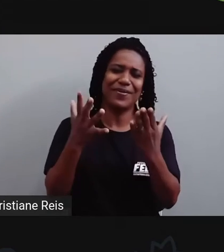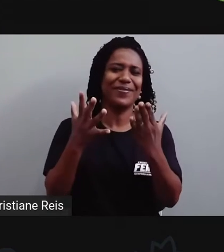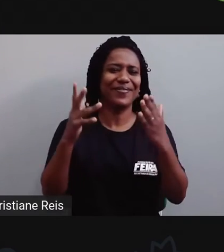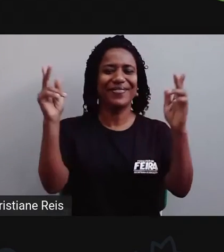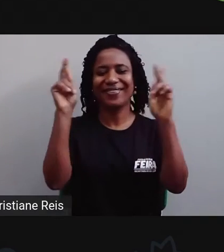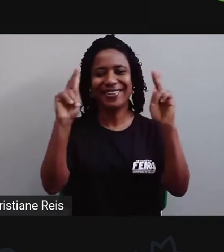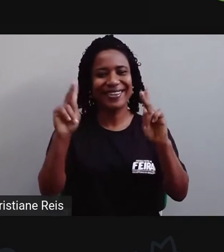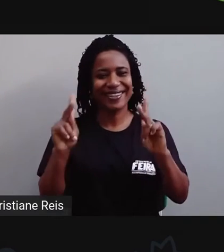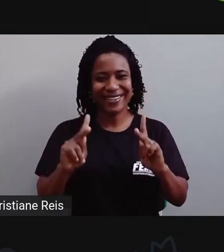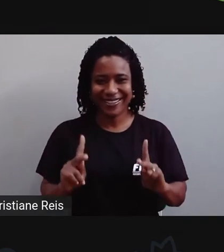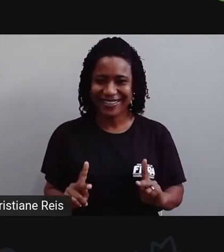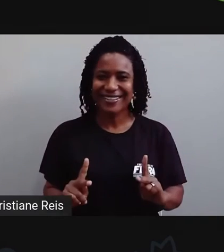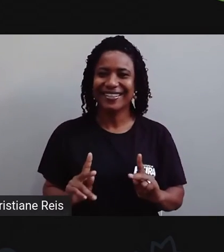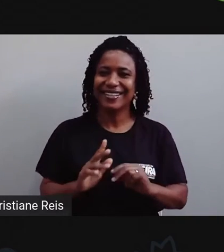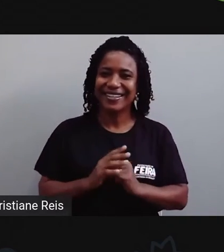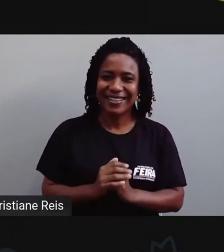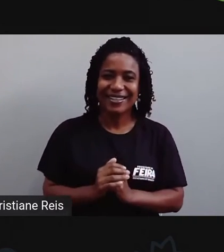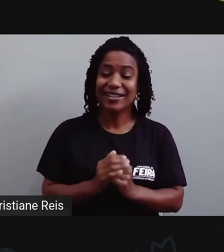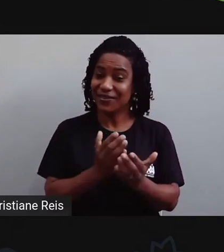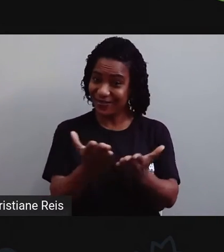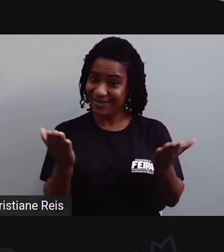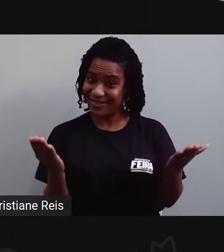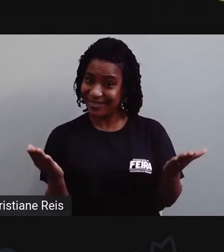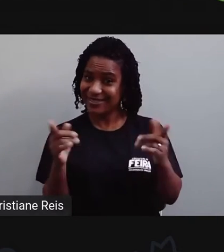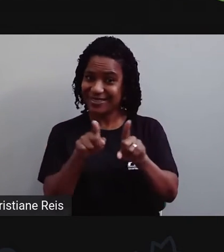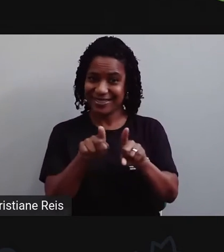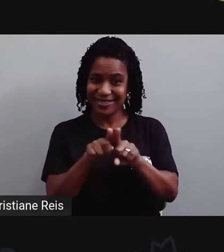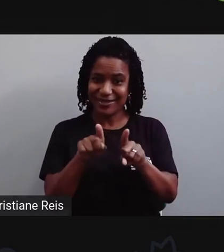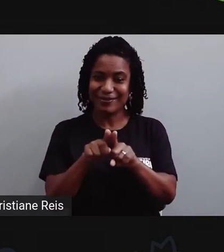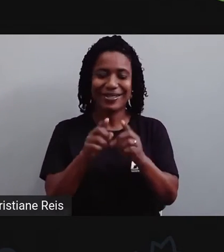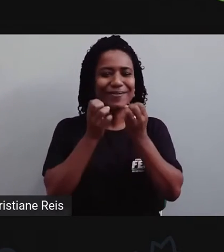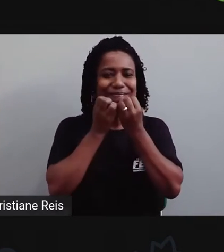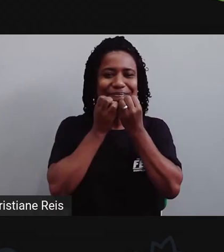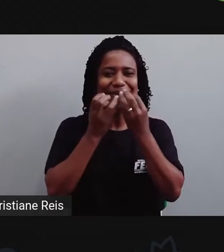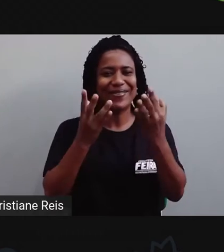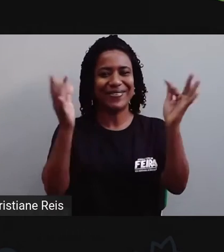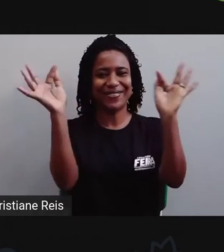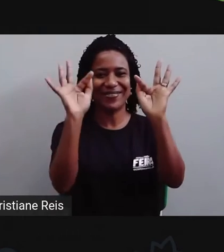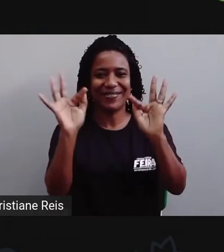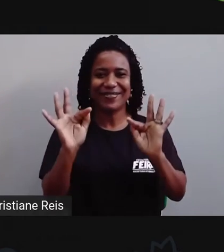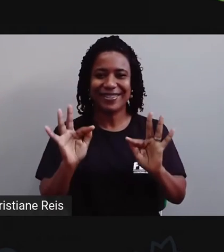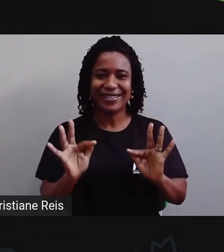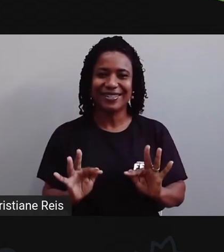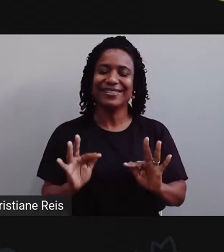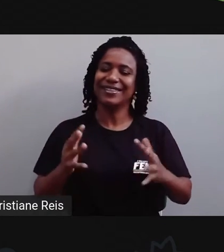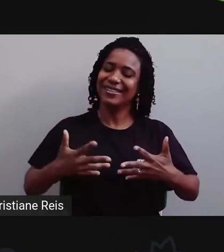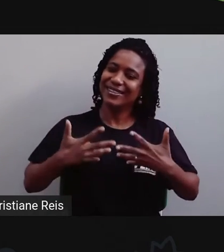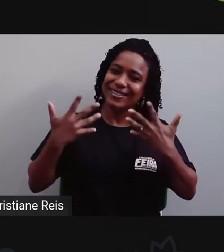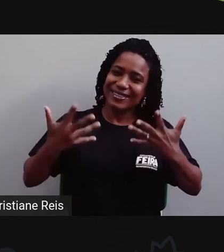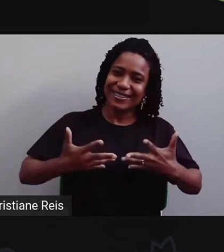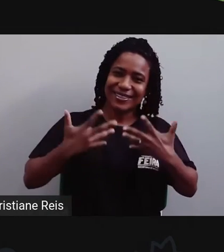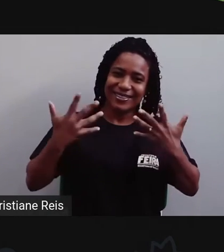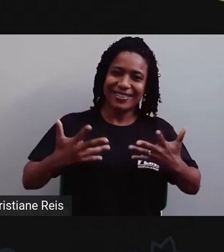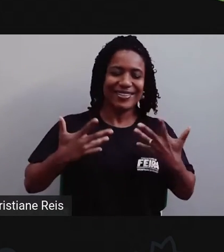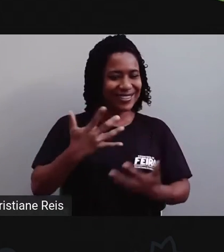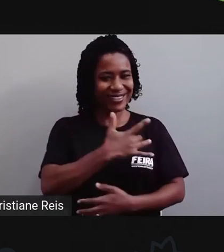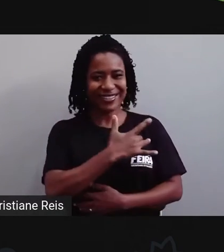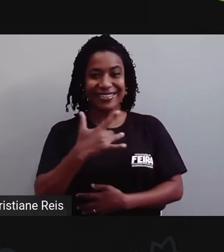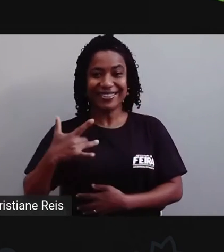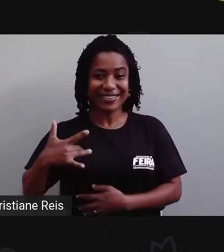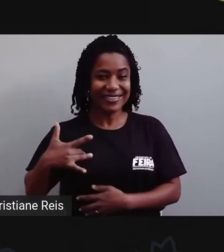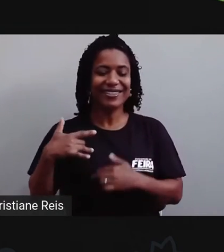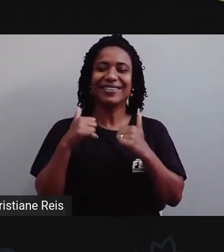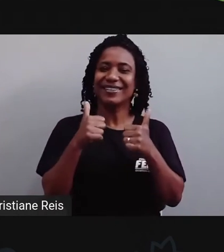paz e eu espero que vocês também estejam experimentando essa felicidade, né? De estar assim felizes, com saúde,